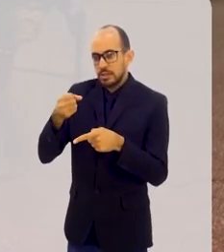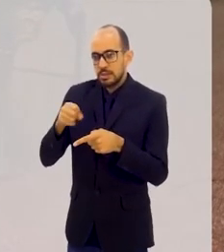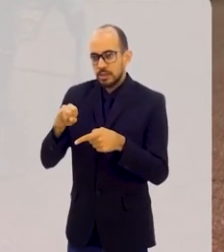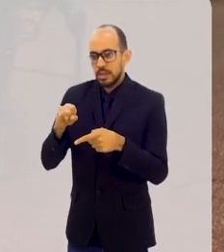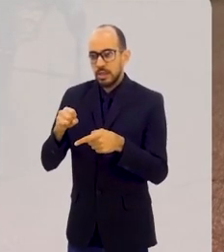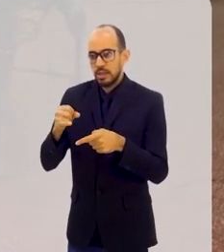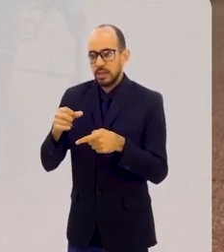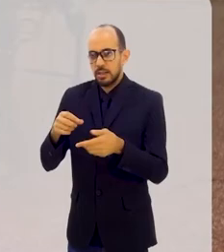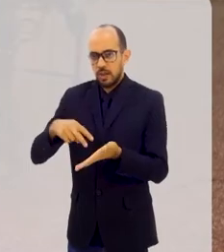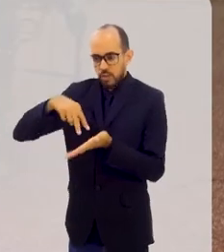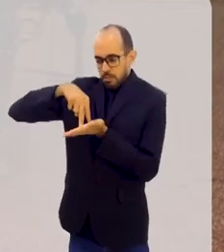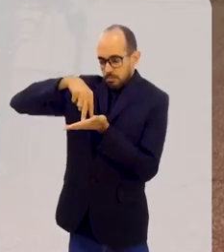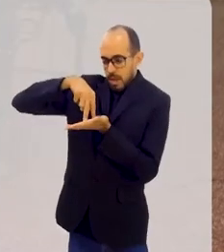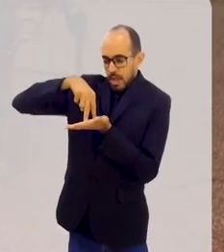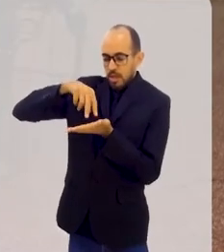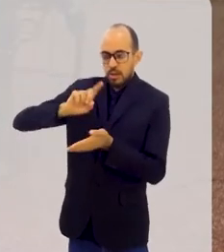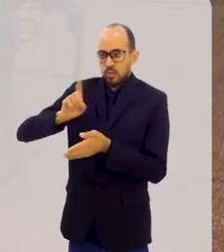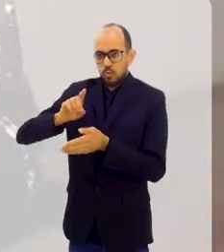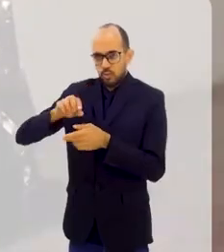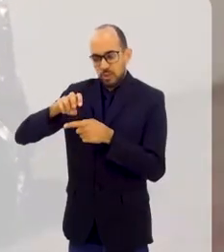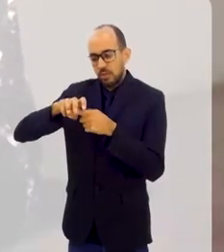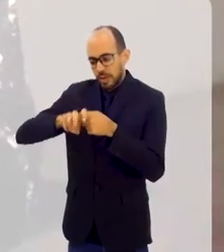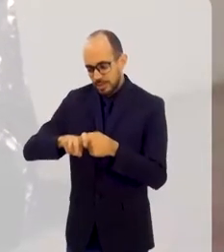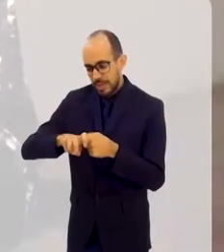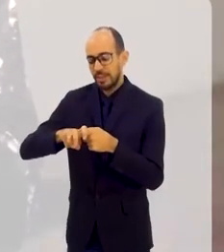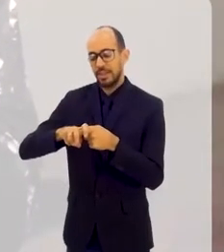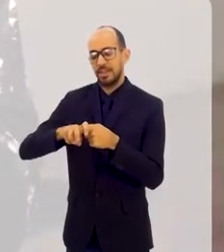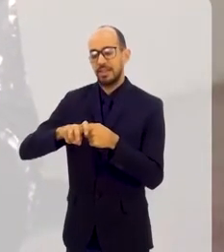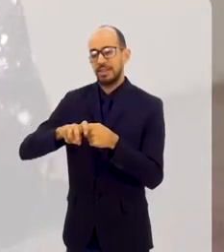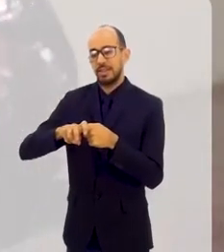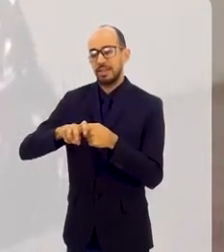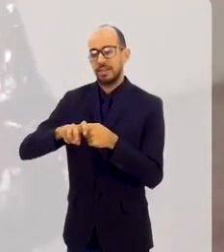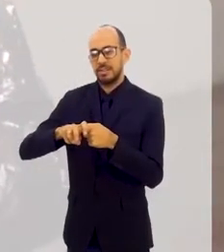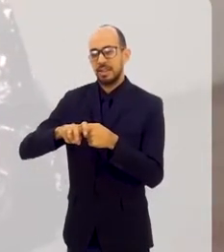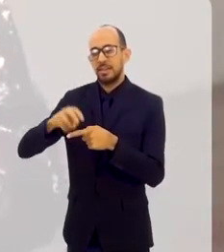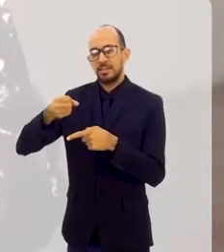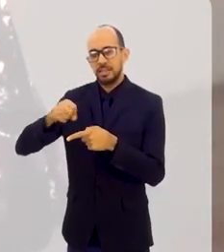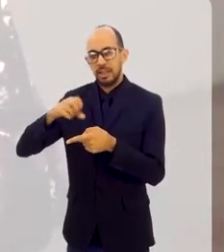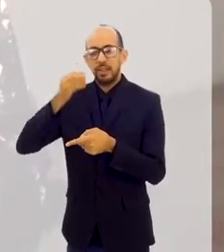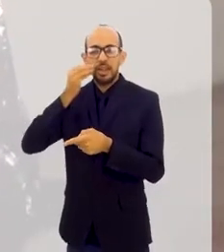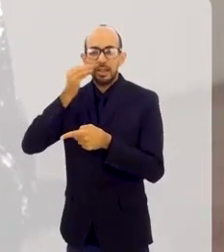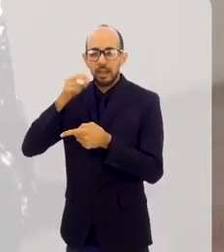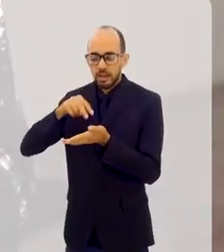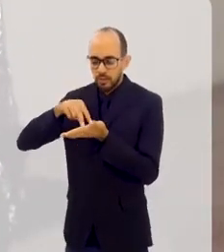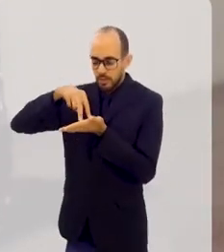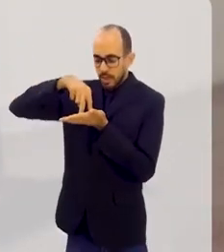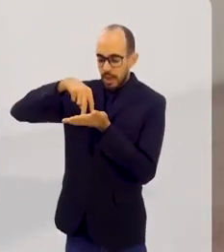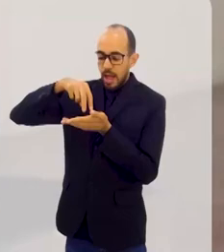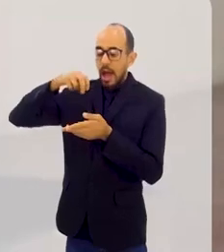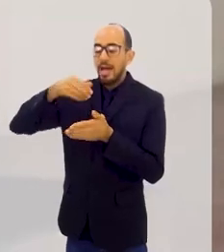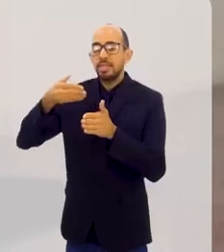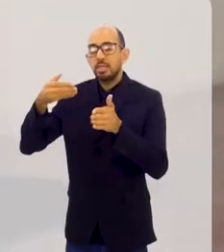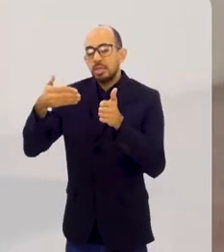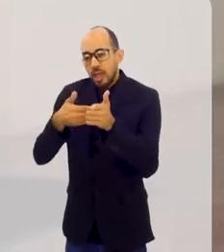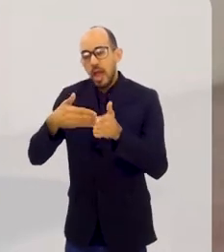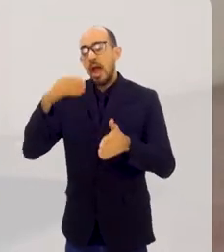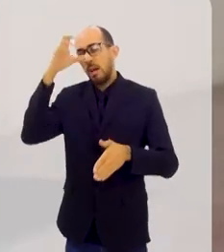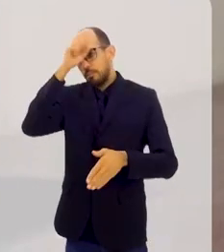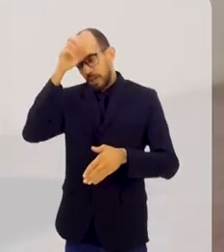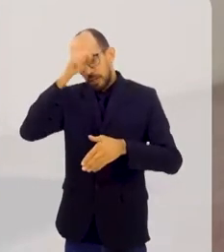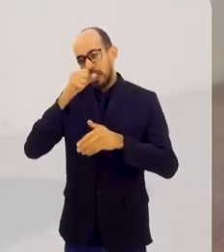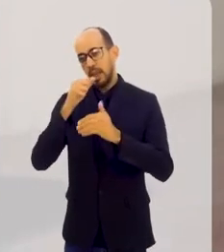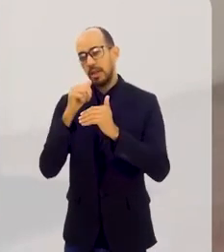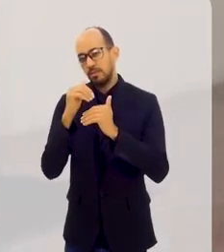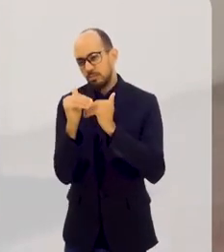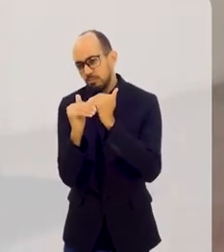sentar. Então, se a criança começar a ficar de pé, se desequilibrou, vai sentar com o bumbum no chão. porque já aprende aquela posição